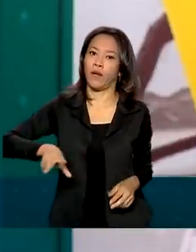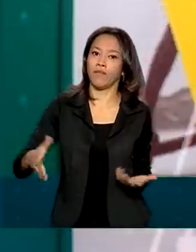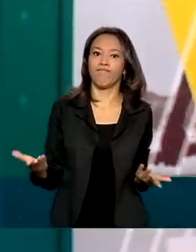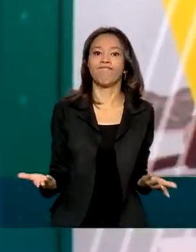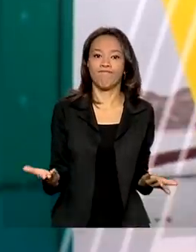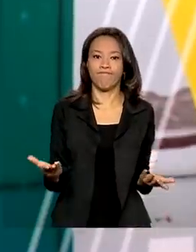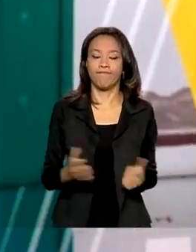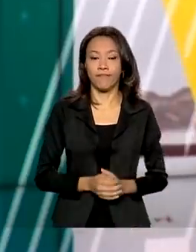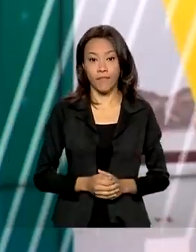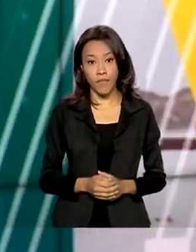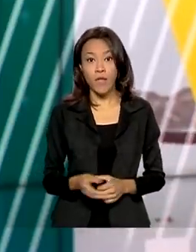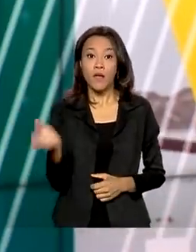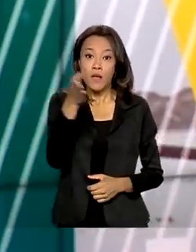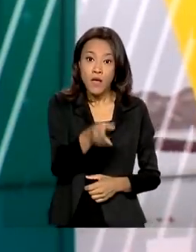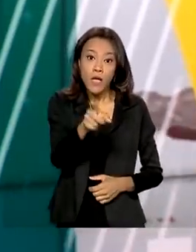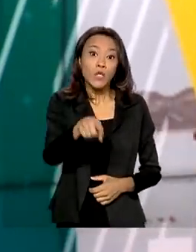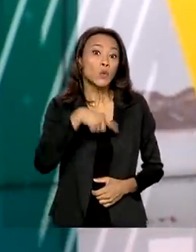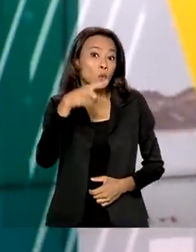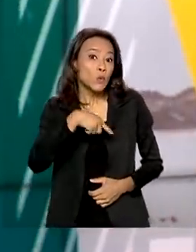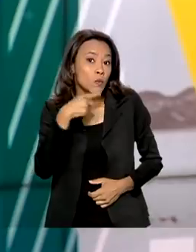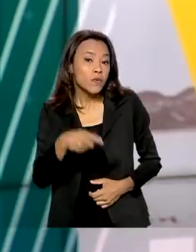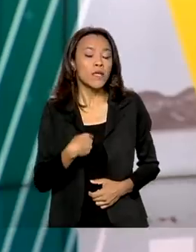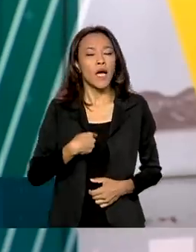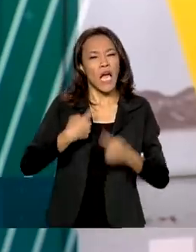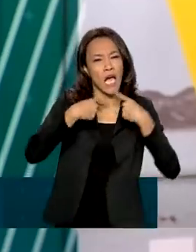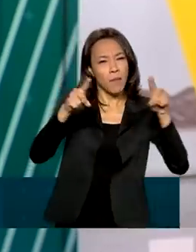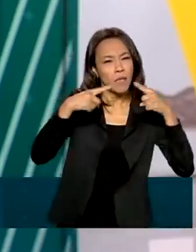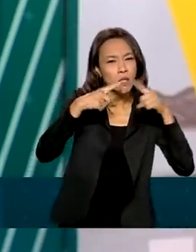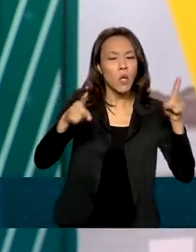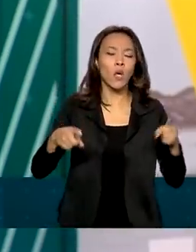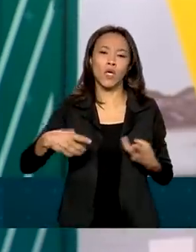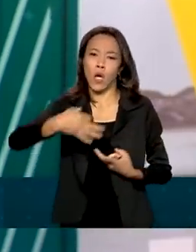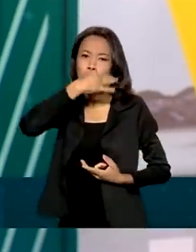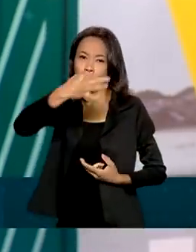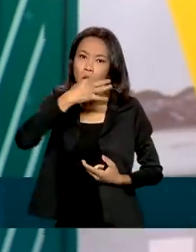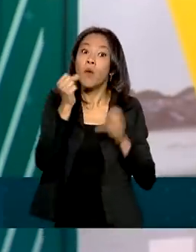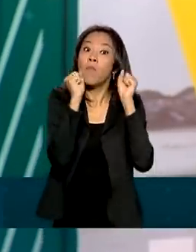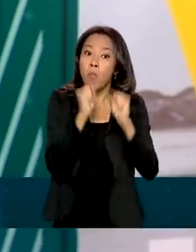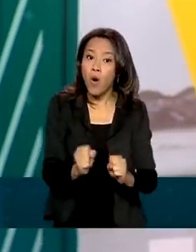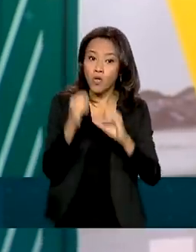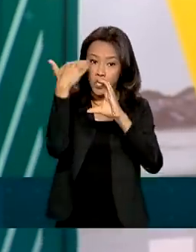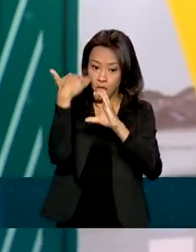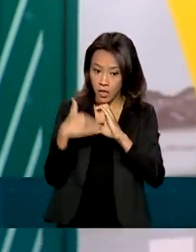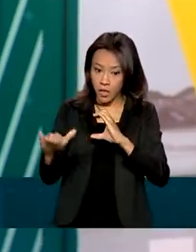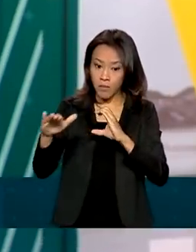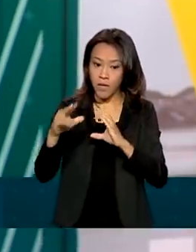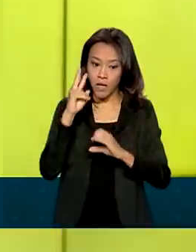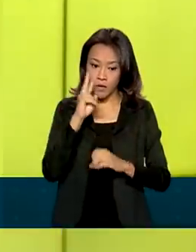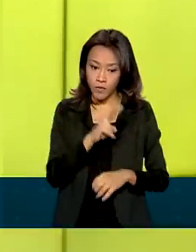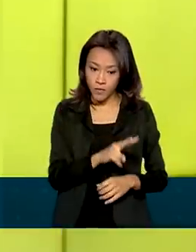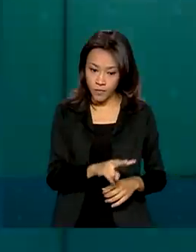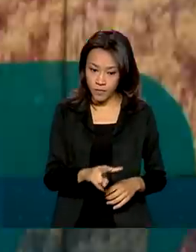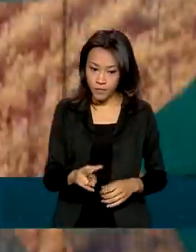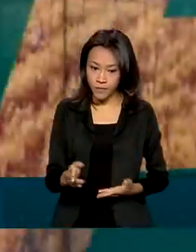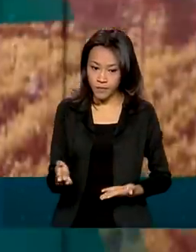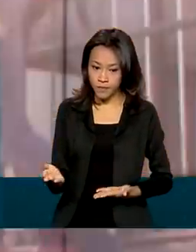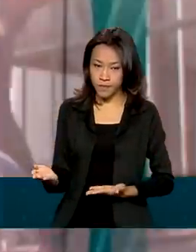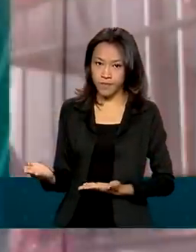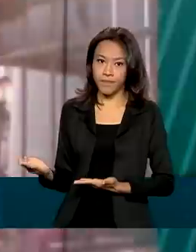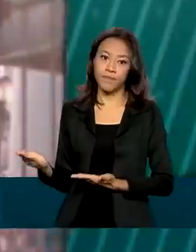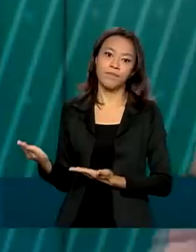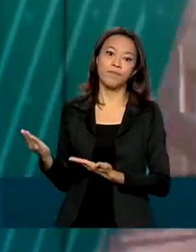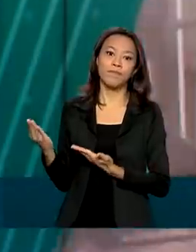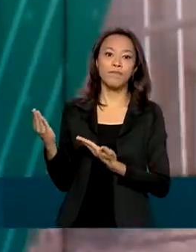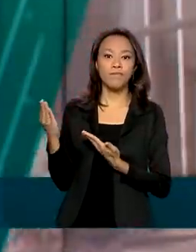Para tirar dúvidas, fazer reclamações ou sugestões, basta enviar um e-mail para classificaçãoindicativa arroba